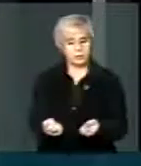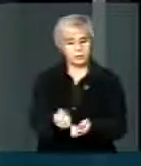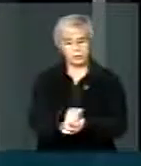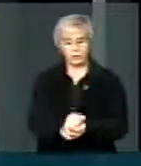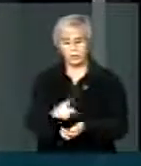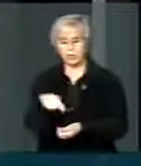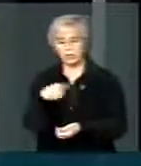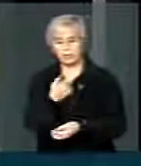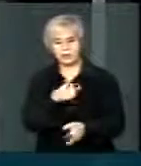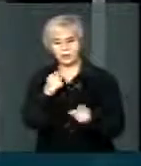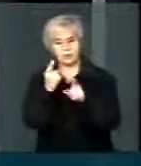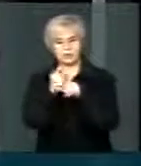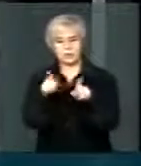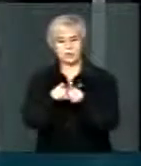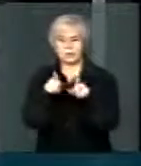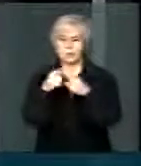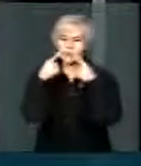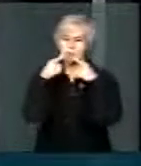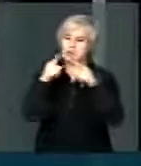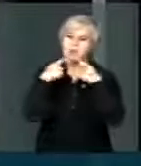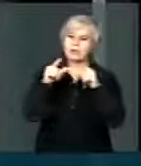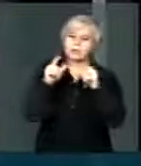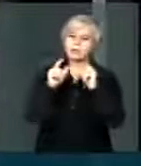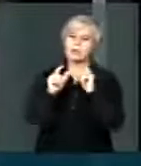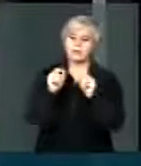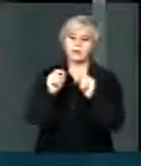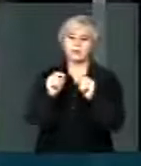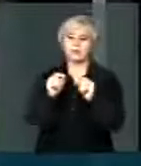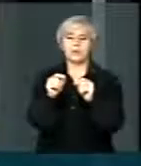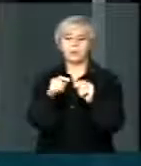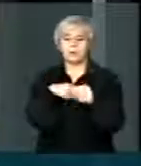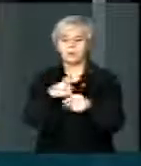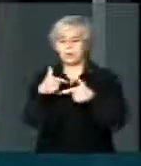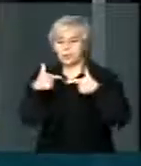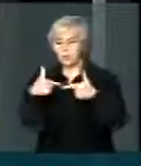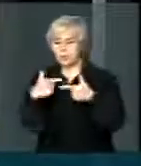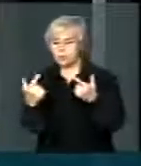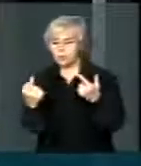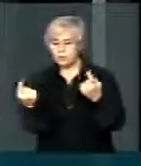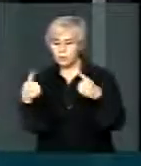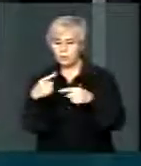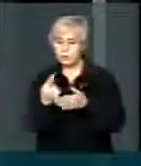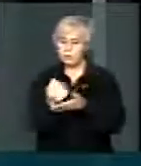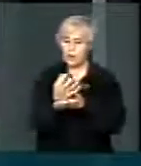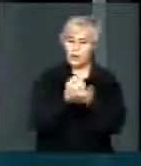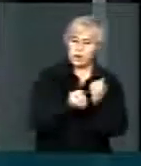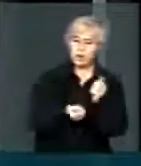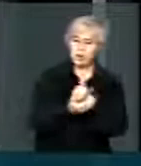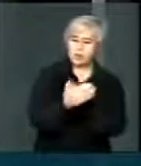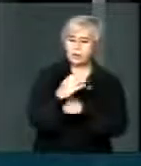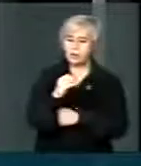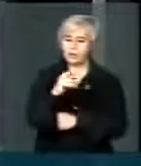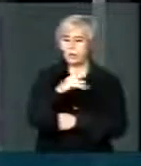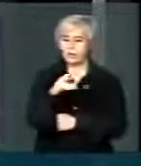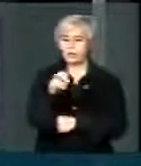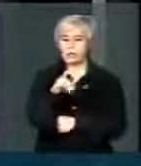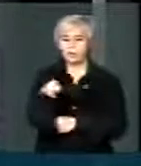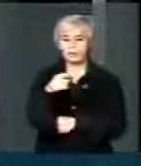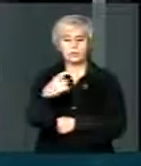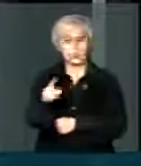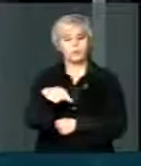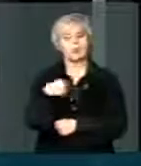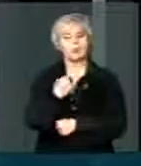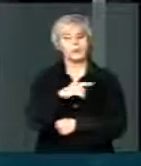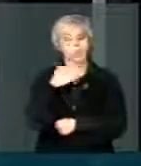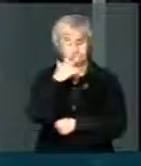identificamos e denunciamos que, atrás do combate à corrupção, que nós concordamos que o lugar de corrupto e de corruptor é na